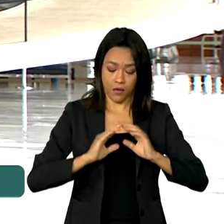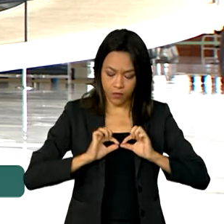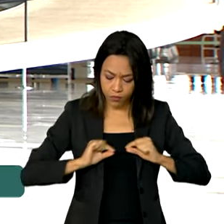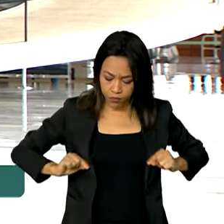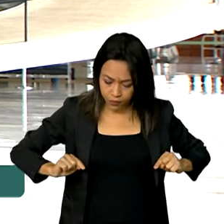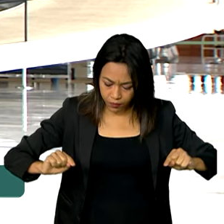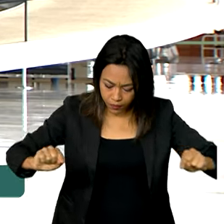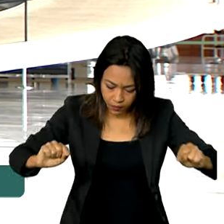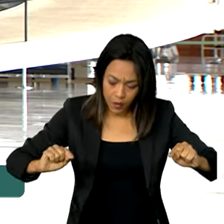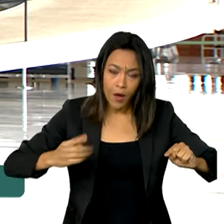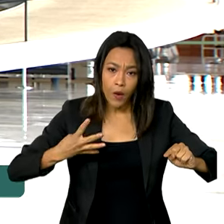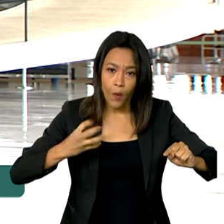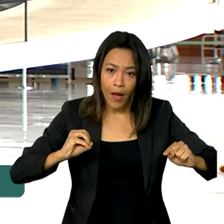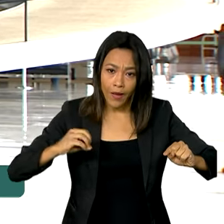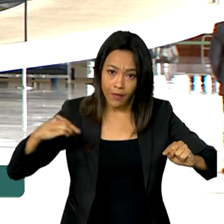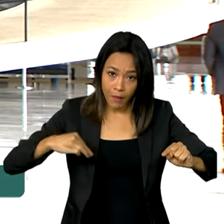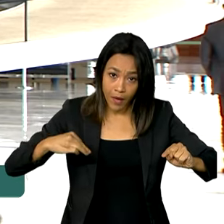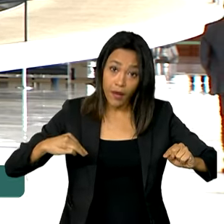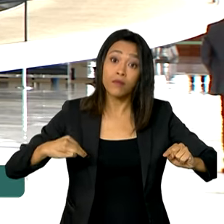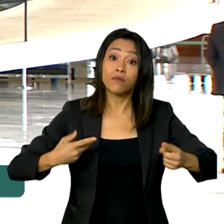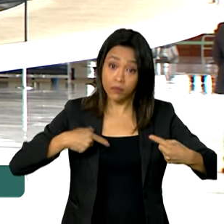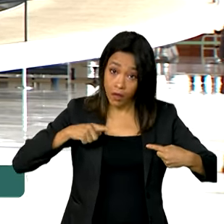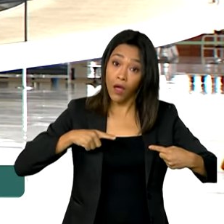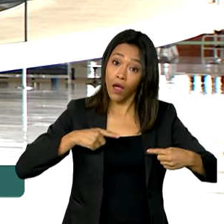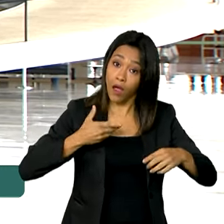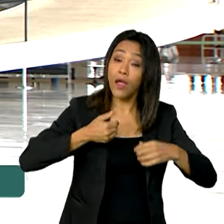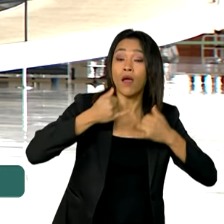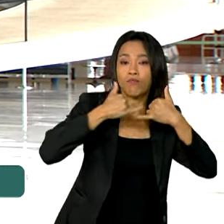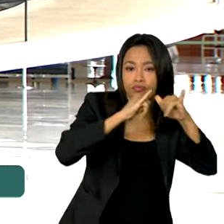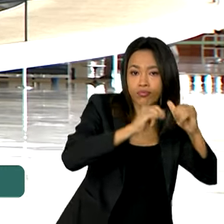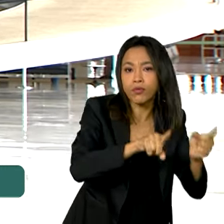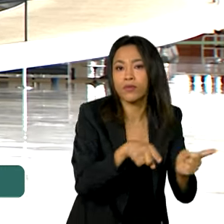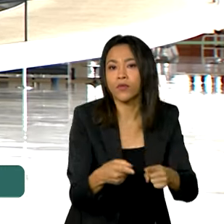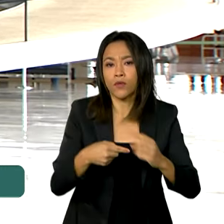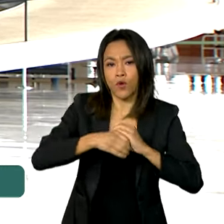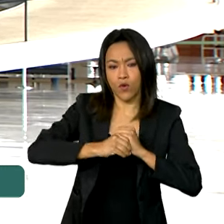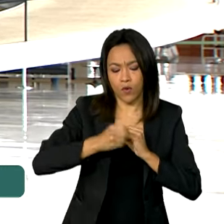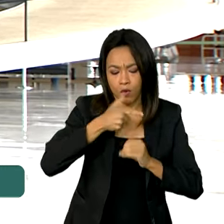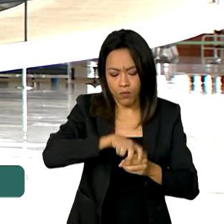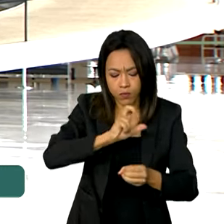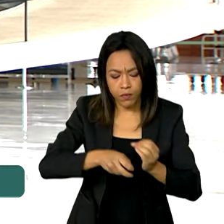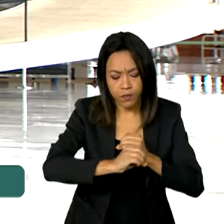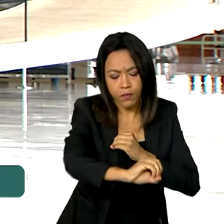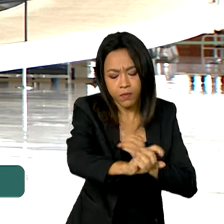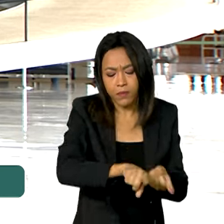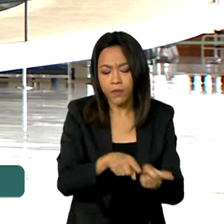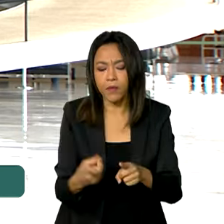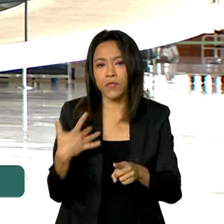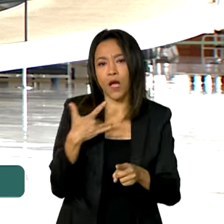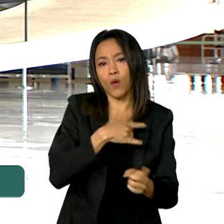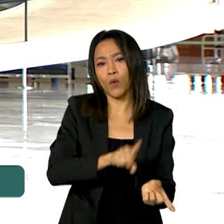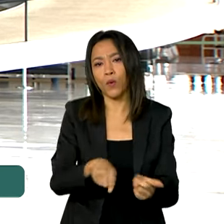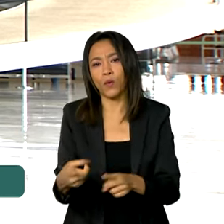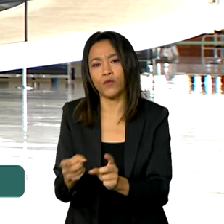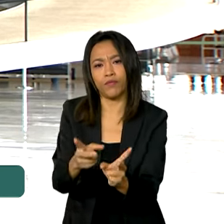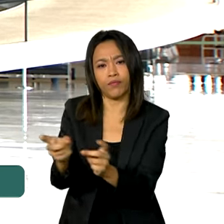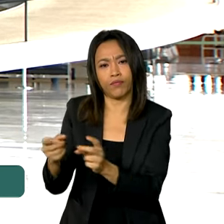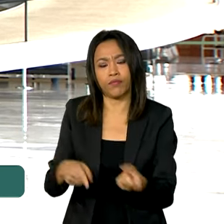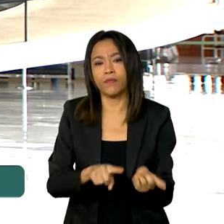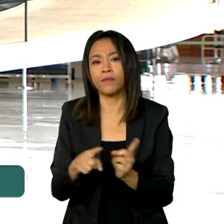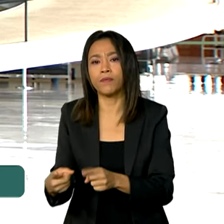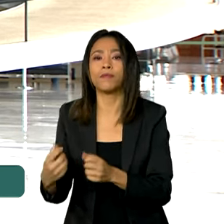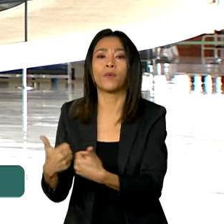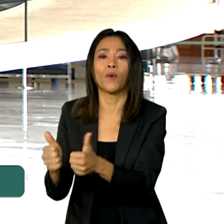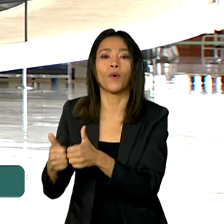metros quadrados, com acesso à rede elétrica, saneamento, educação, saúde, comércios e transporte